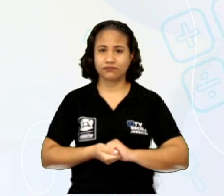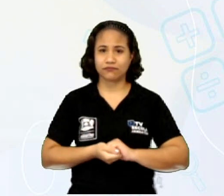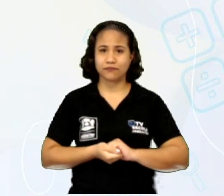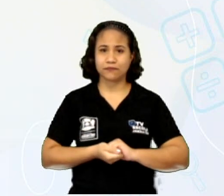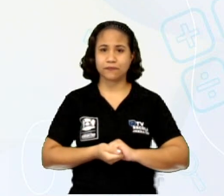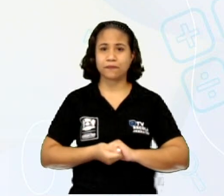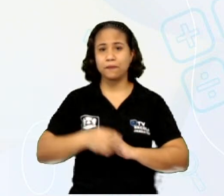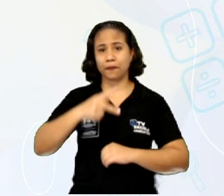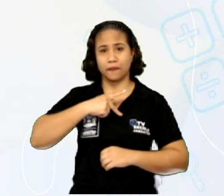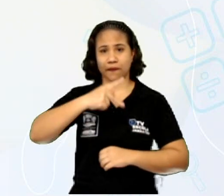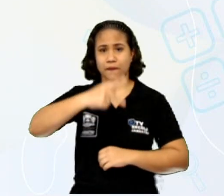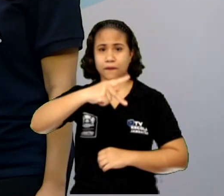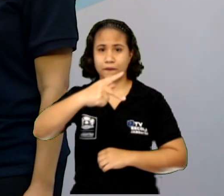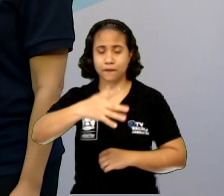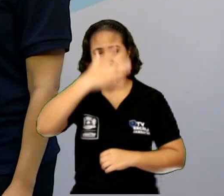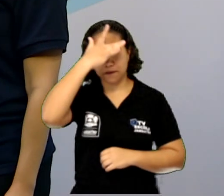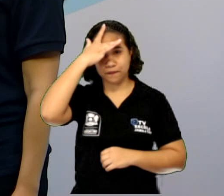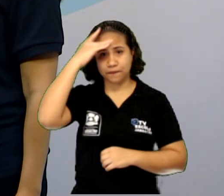no plural.